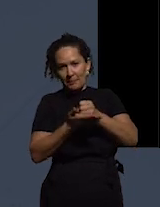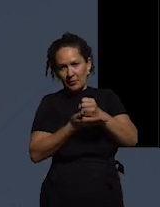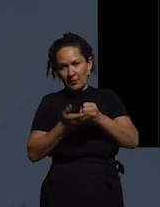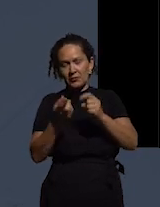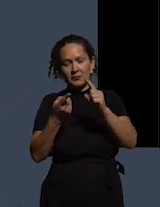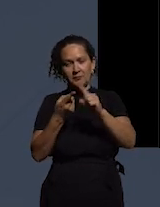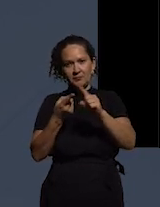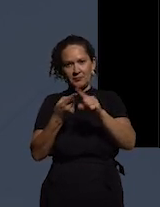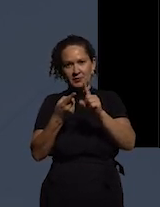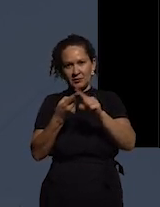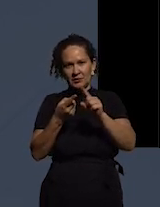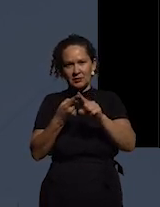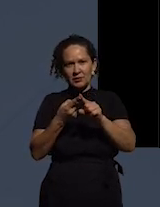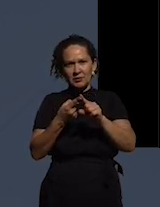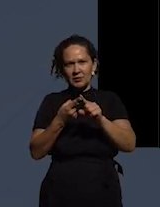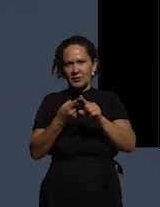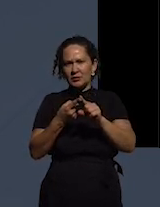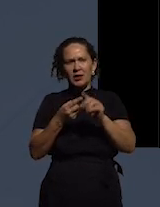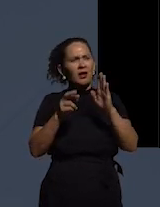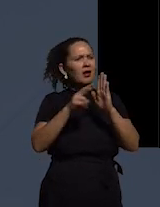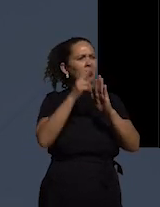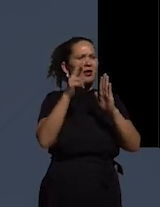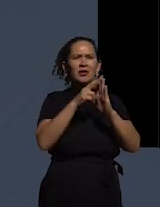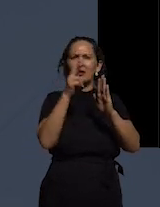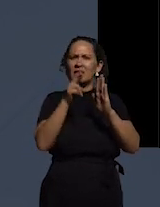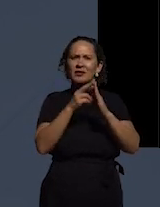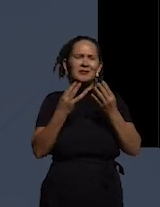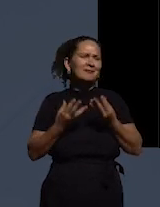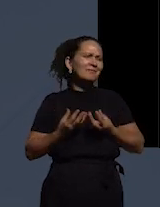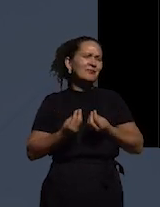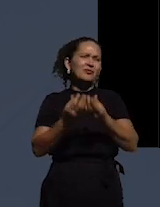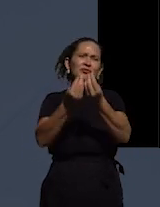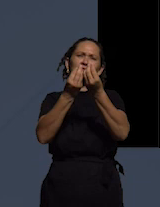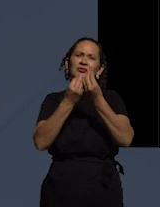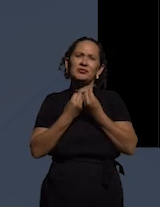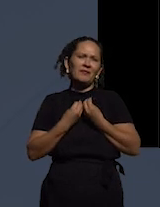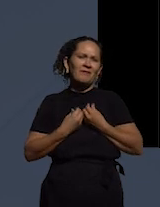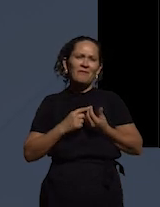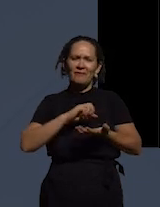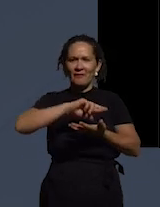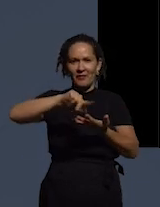excesso de regulamentação de normas que é o que ela chama de red tape